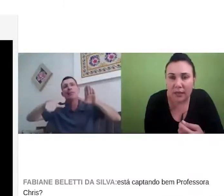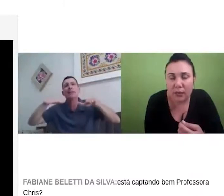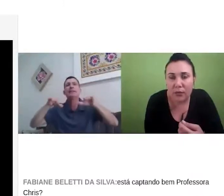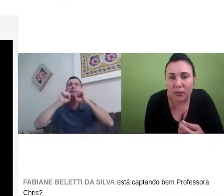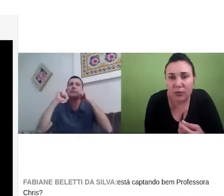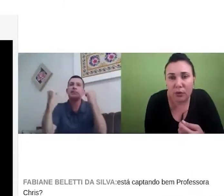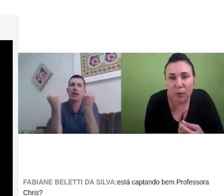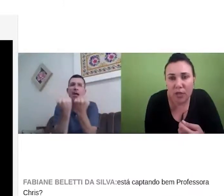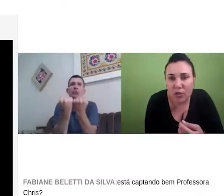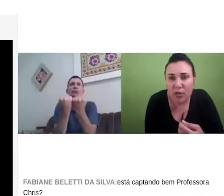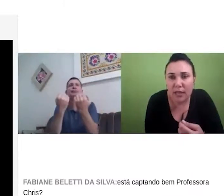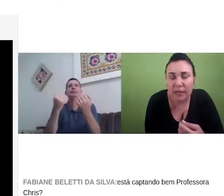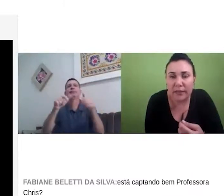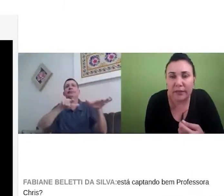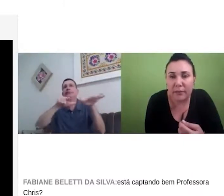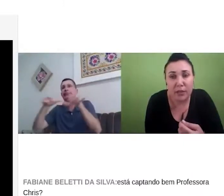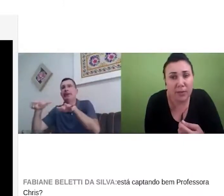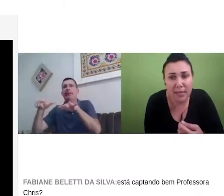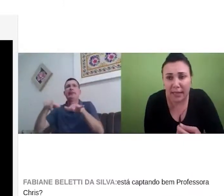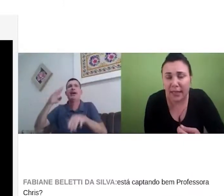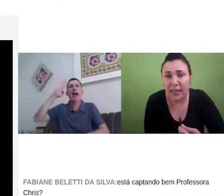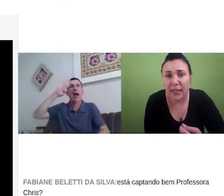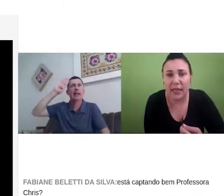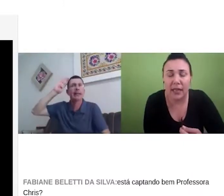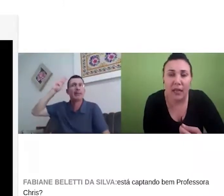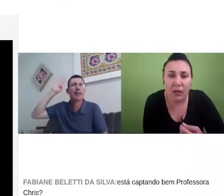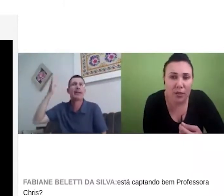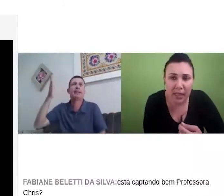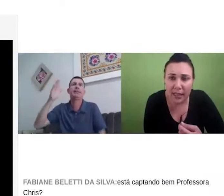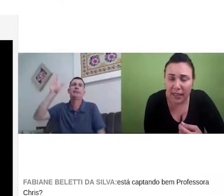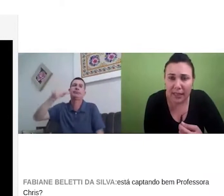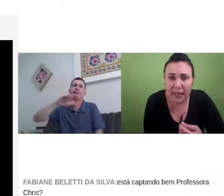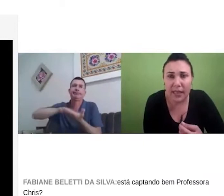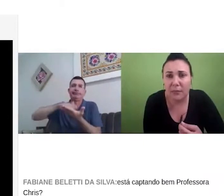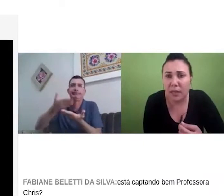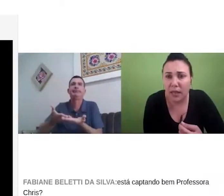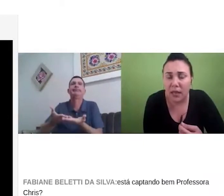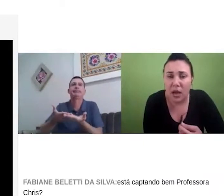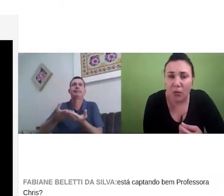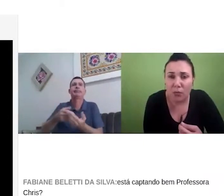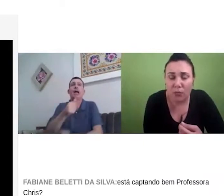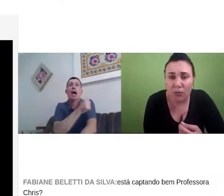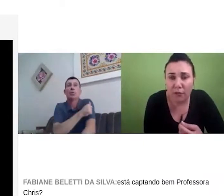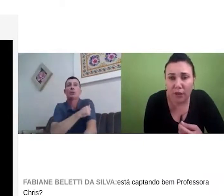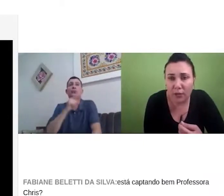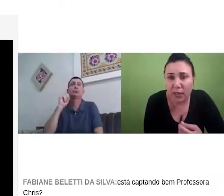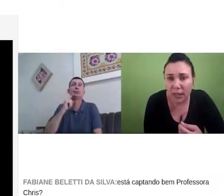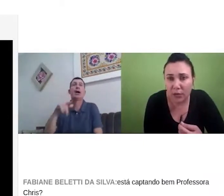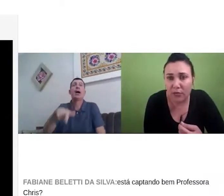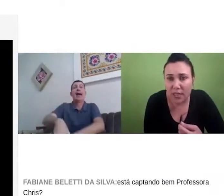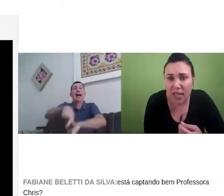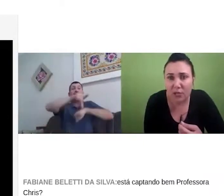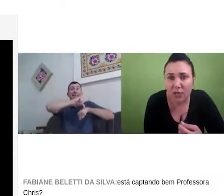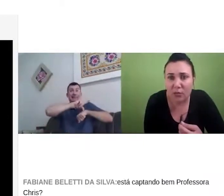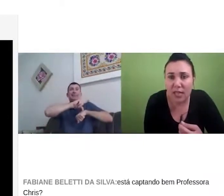então, normalmente, né? para ir numa secretaria ou secretaria acadêmica, algum que tem